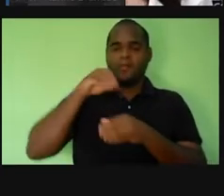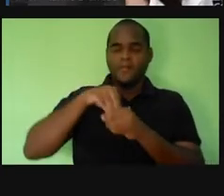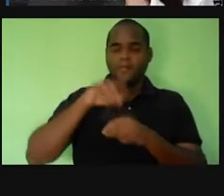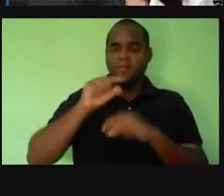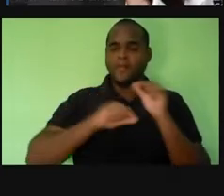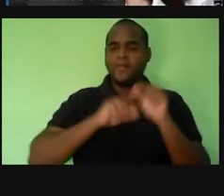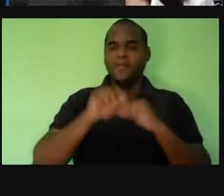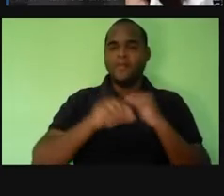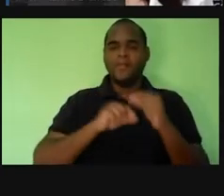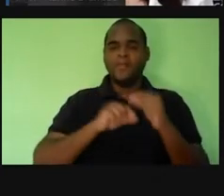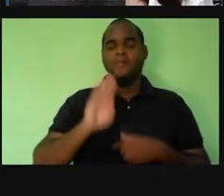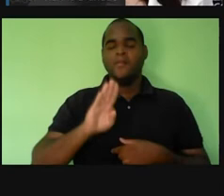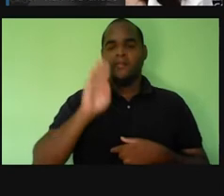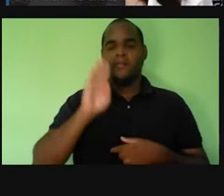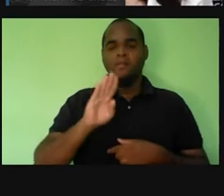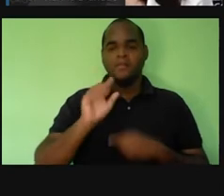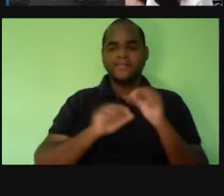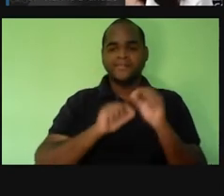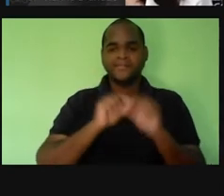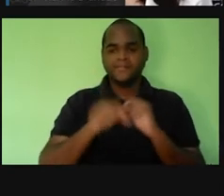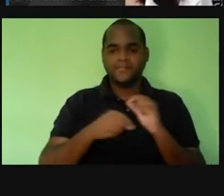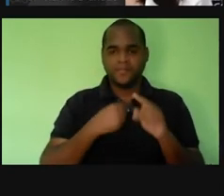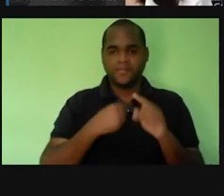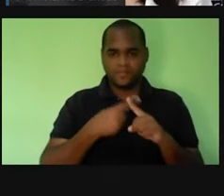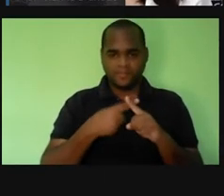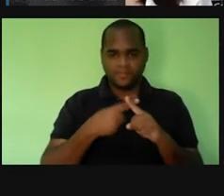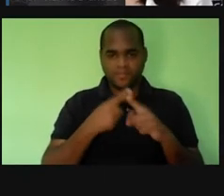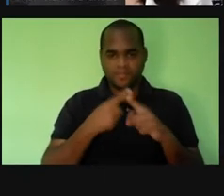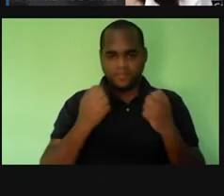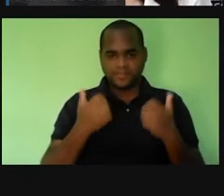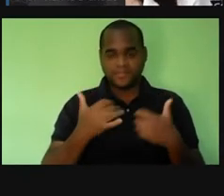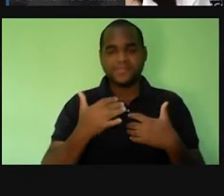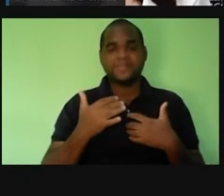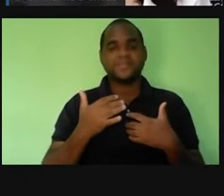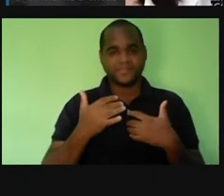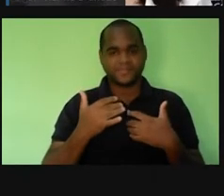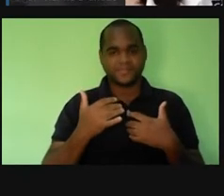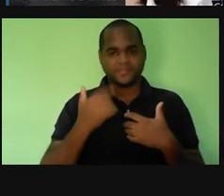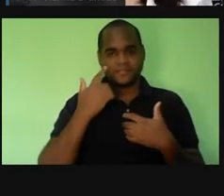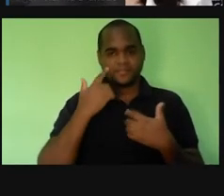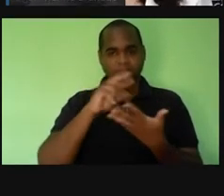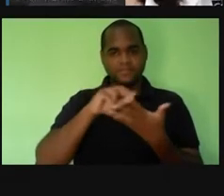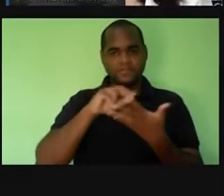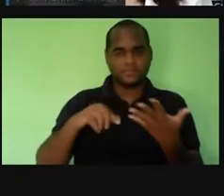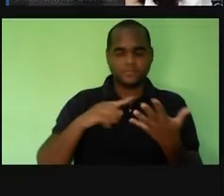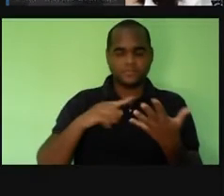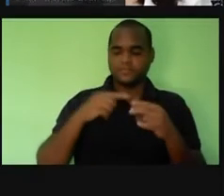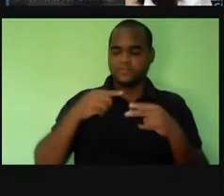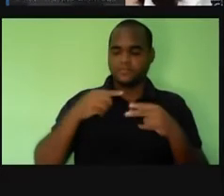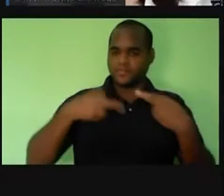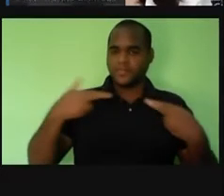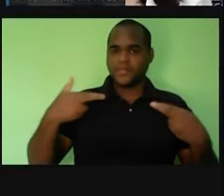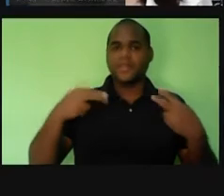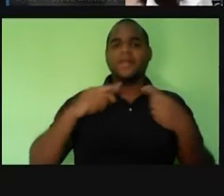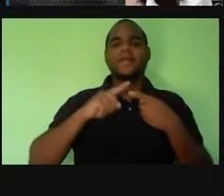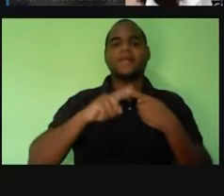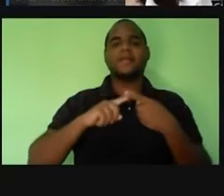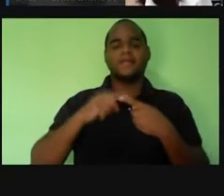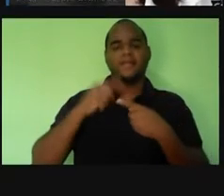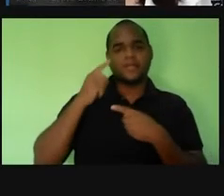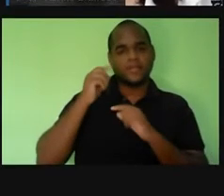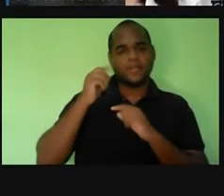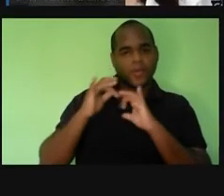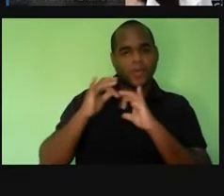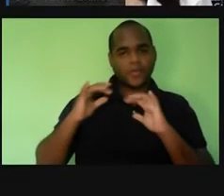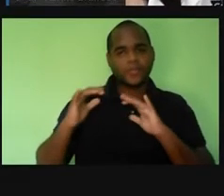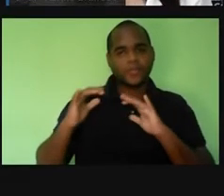simulação de biologia? E vocês vão ver aqui, ó. Expressão genética, os neurônios, como é que funcionam.